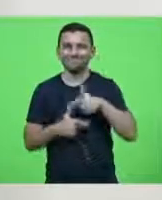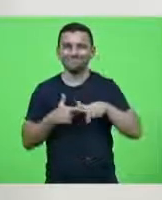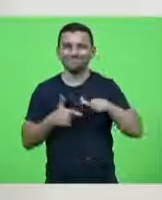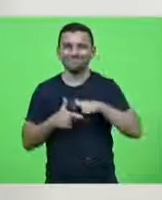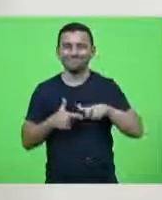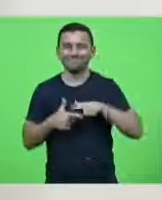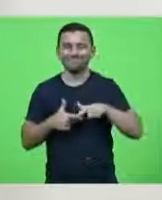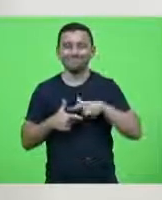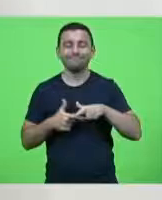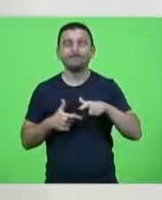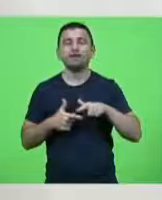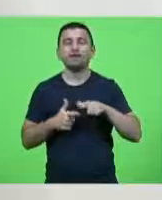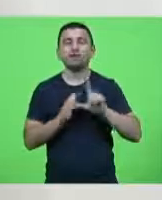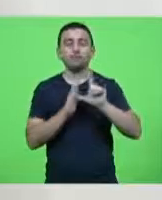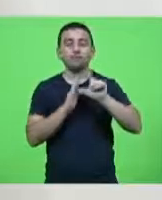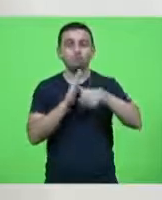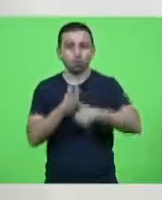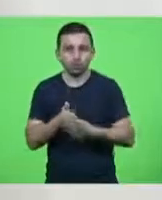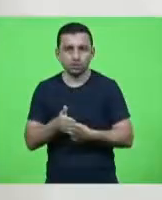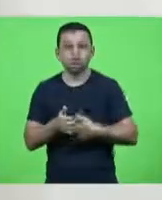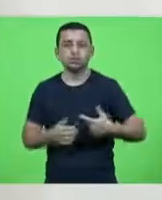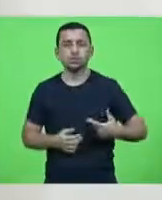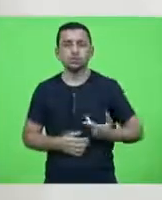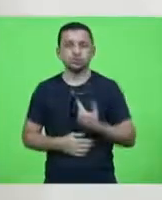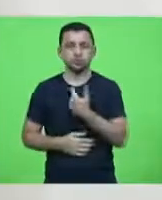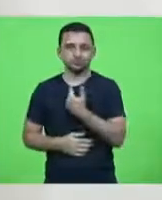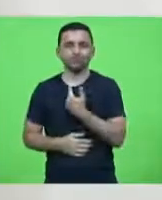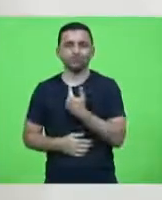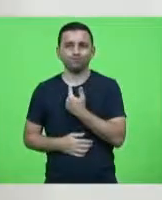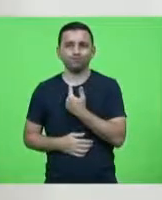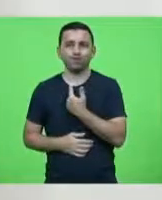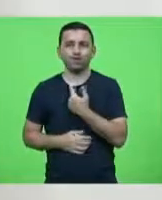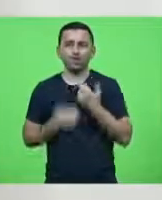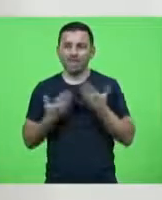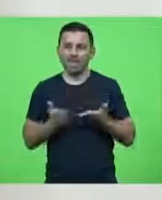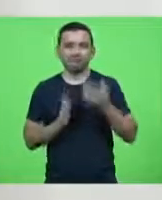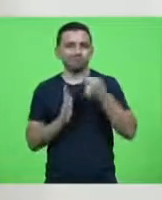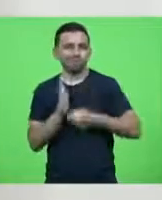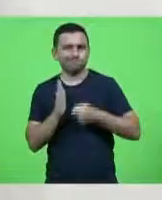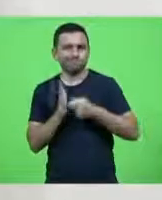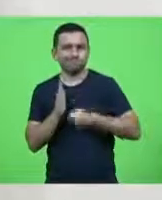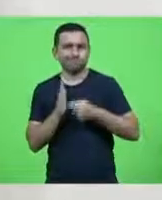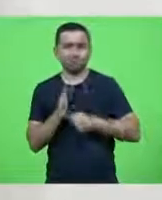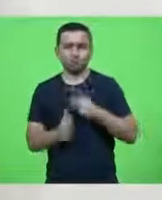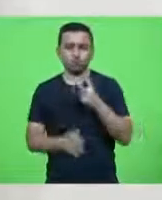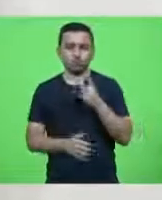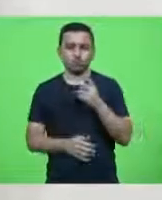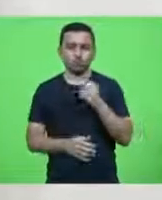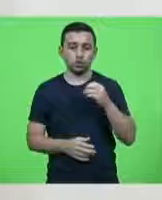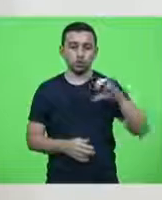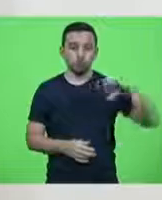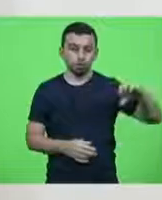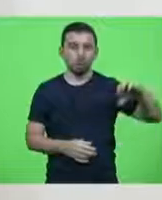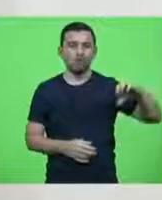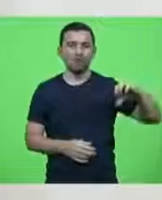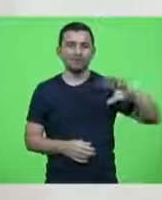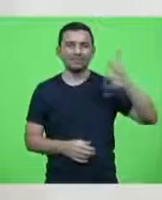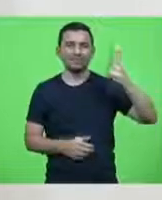depois de uma cirurgia. Genésio, este que lutava desde 2009 contra uma doença